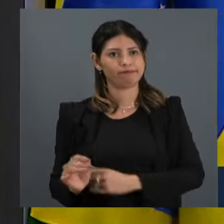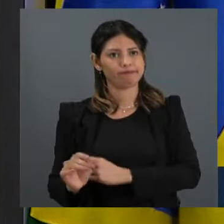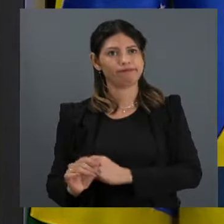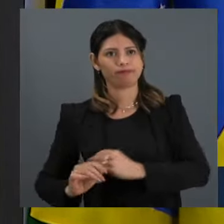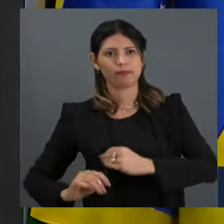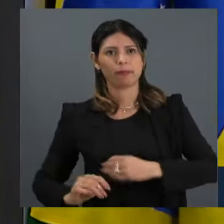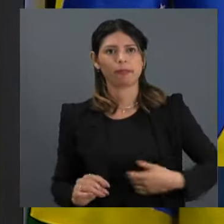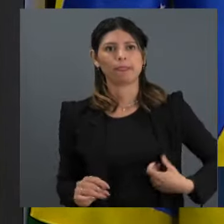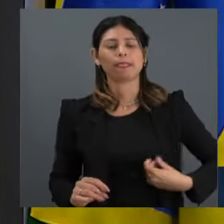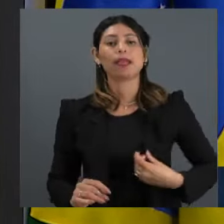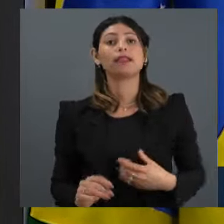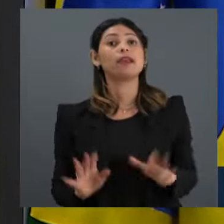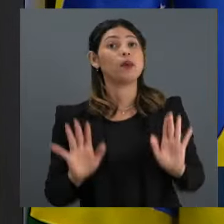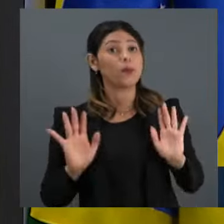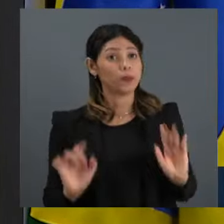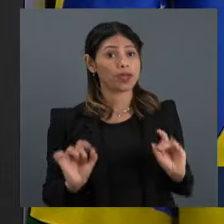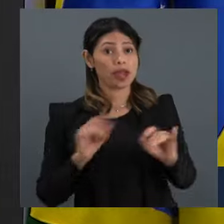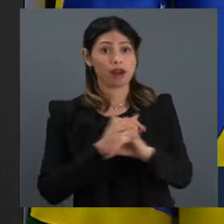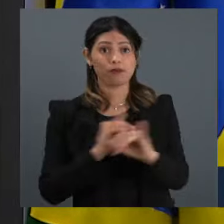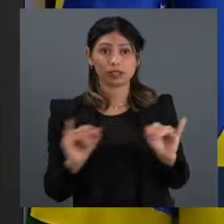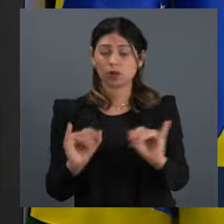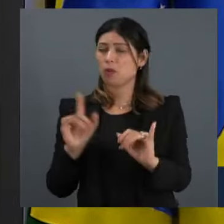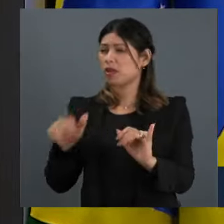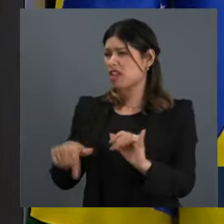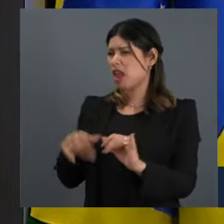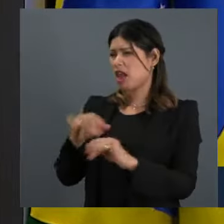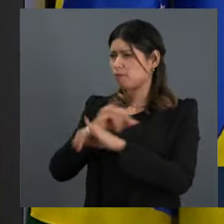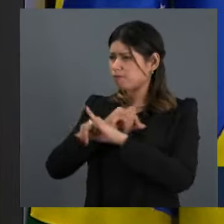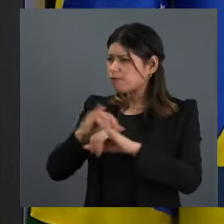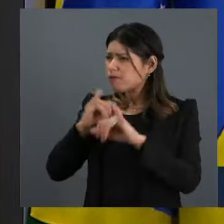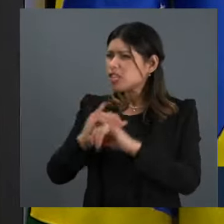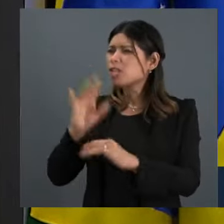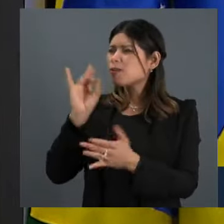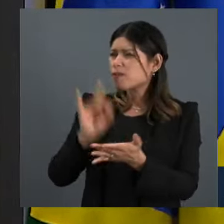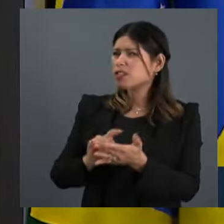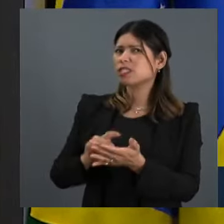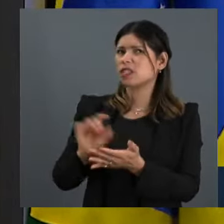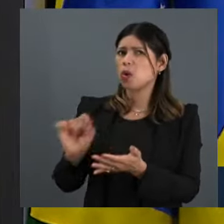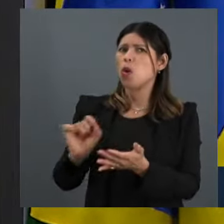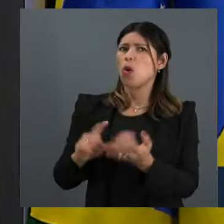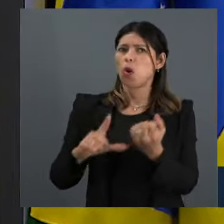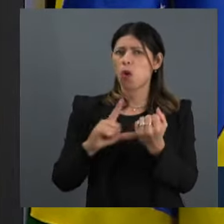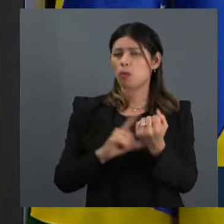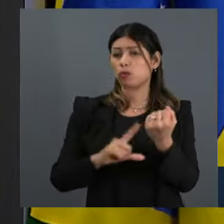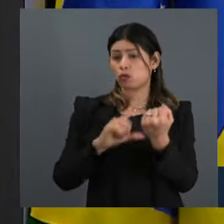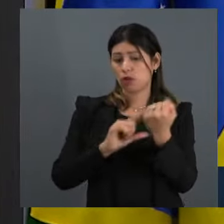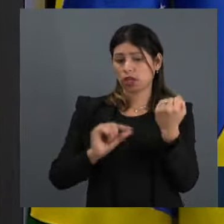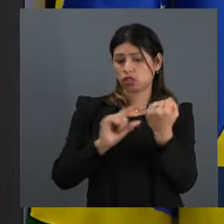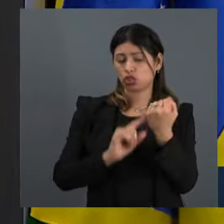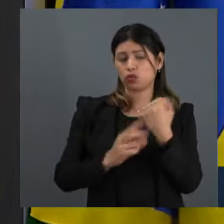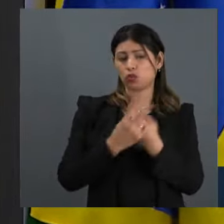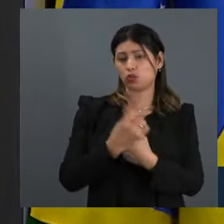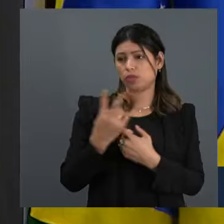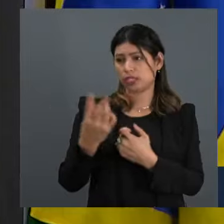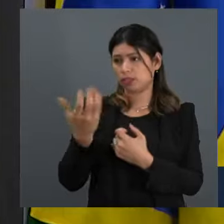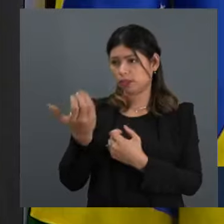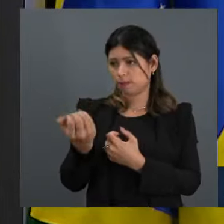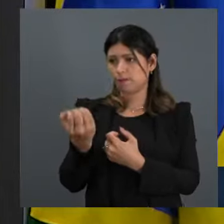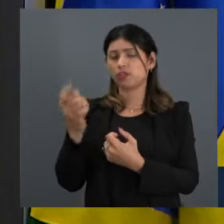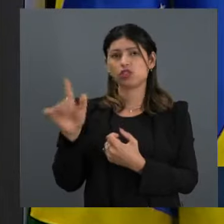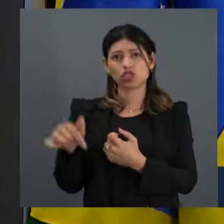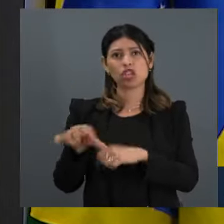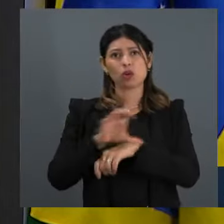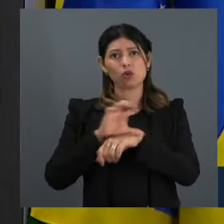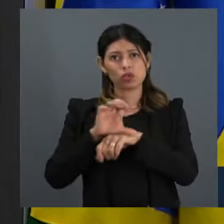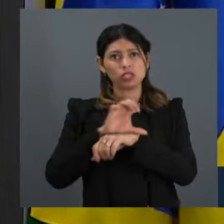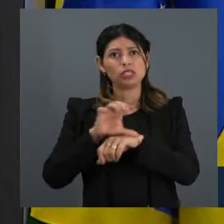Mas, a manifestação mais grotesca que, na prática, rasgou o artigo 220 da nossa Constituição, foi protagonizada